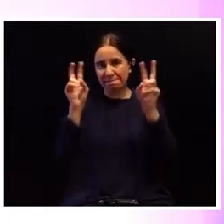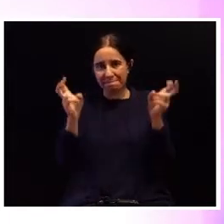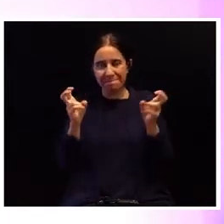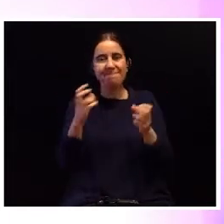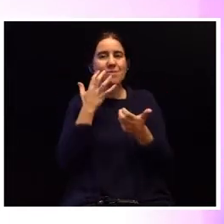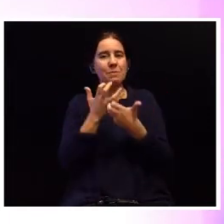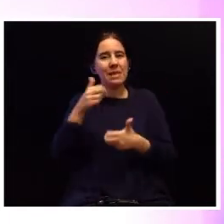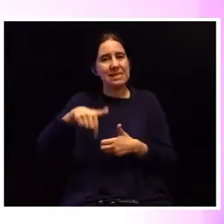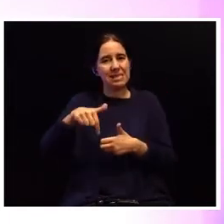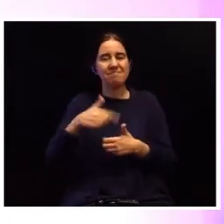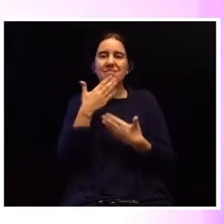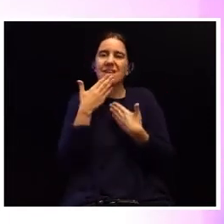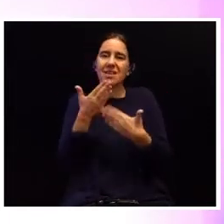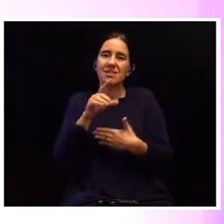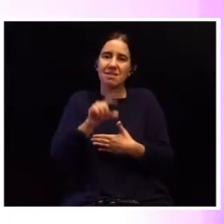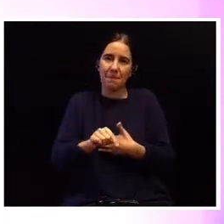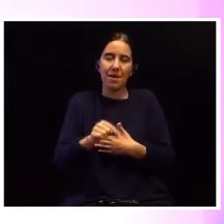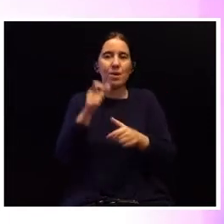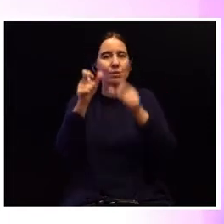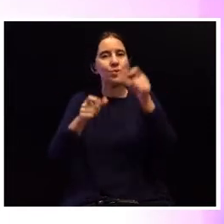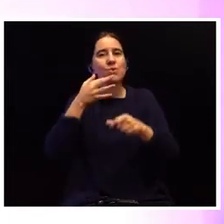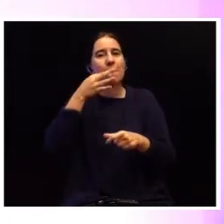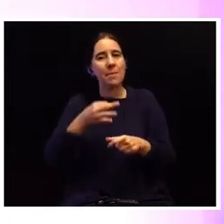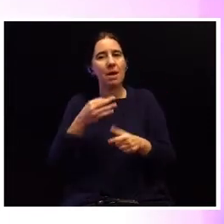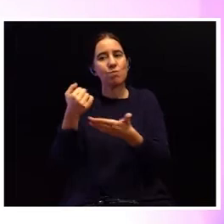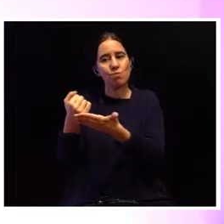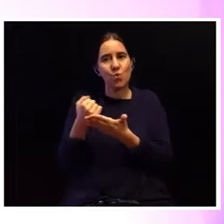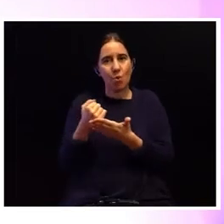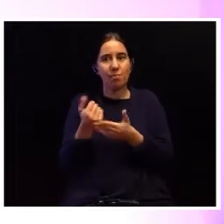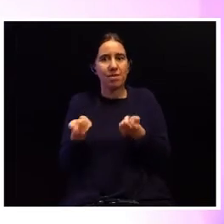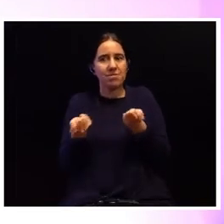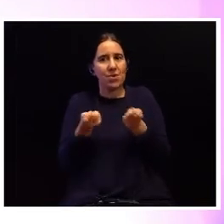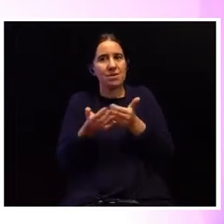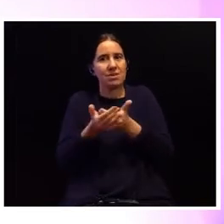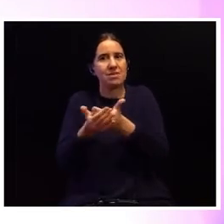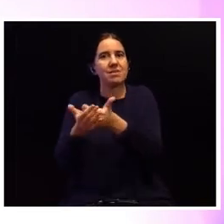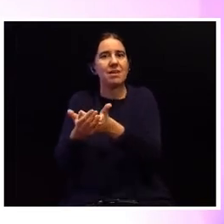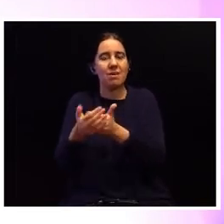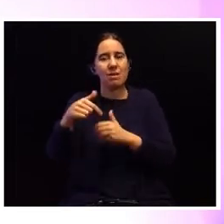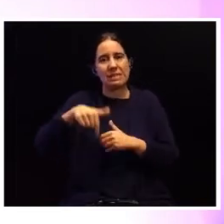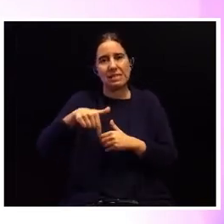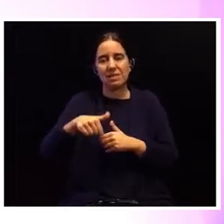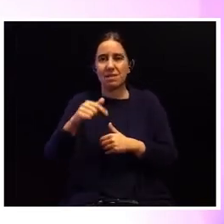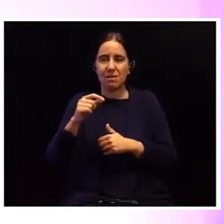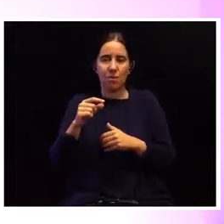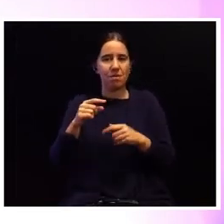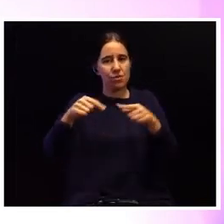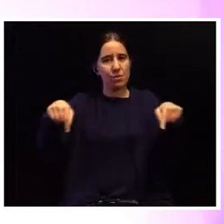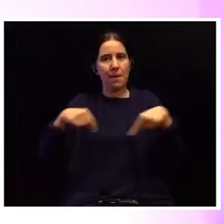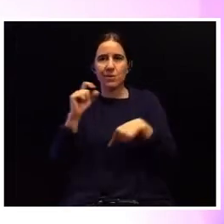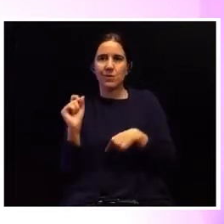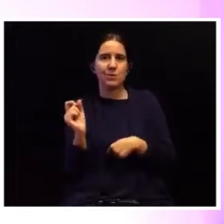sublinho aqui o agradecimento também a todas as pessoas que contribuíram para a organização deste primeiro espaço